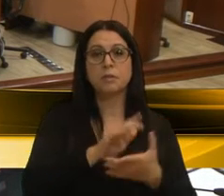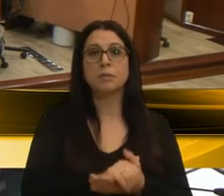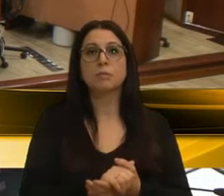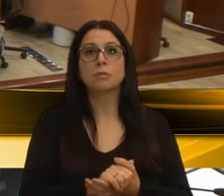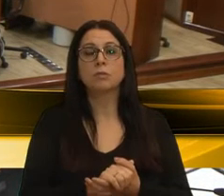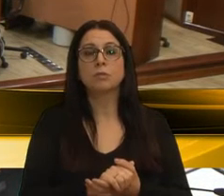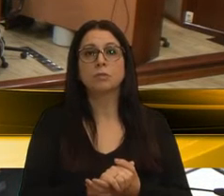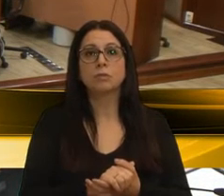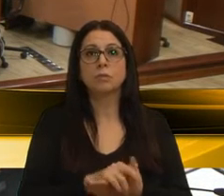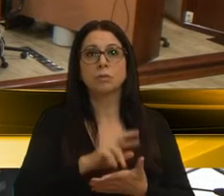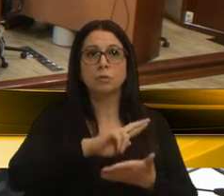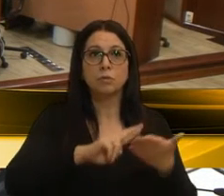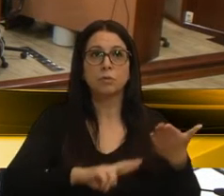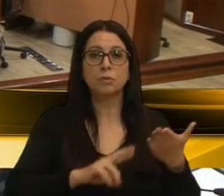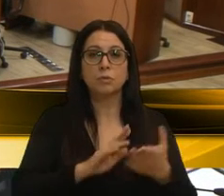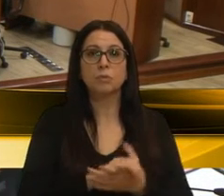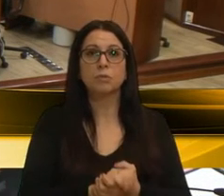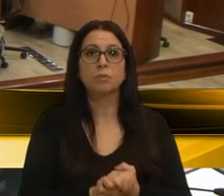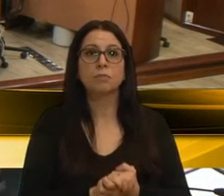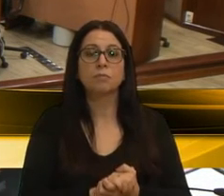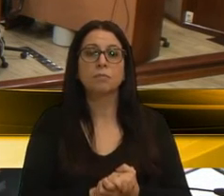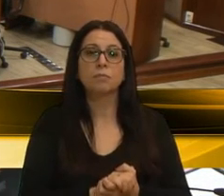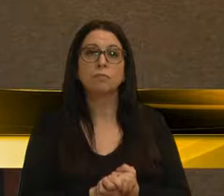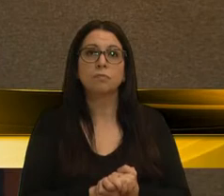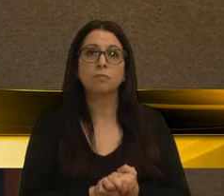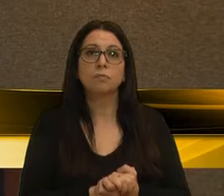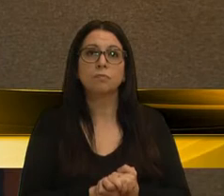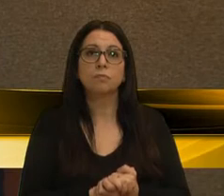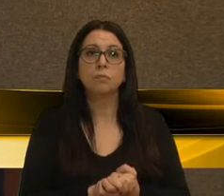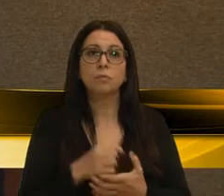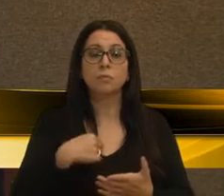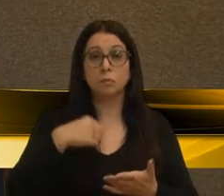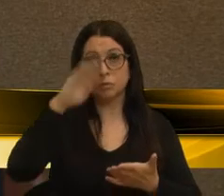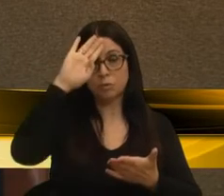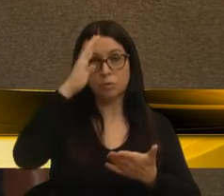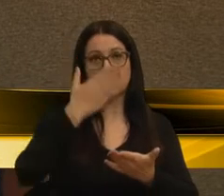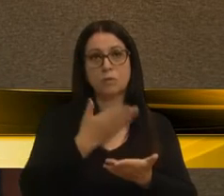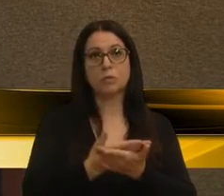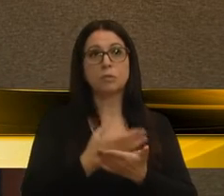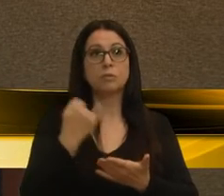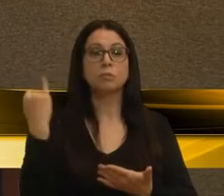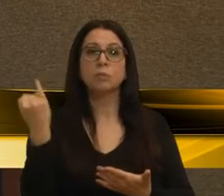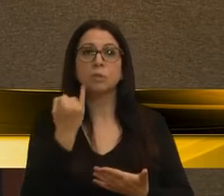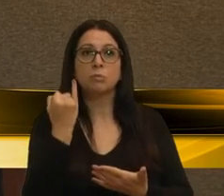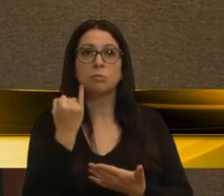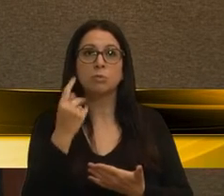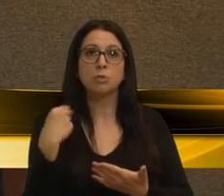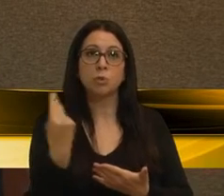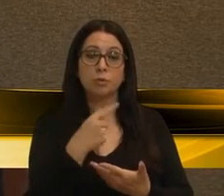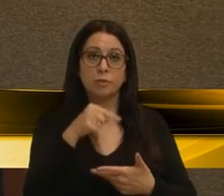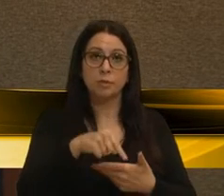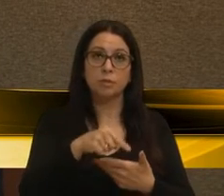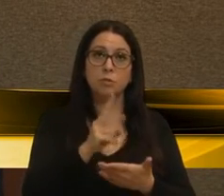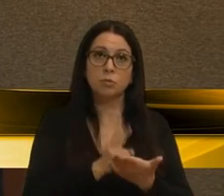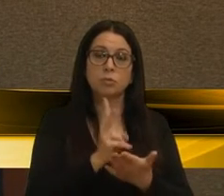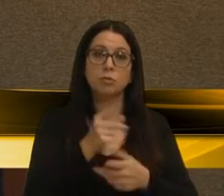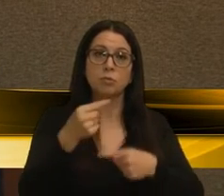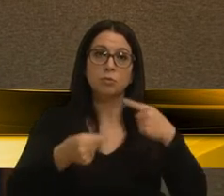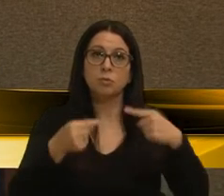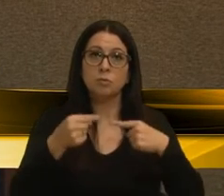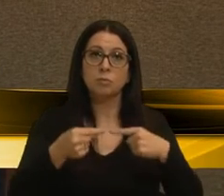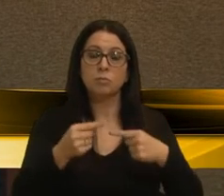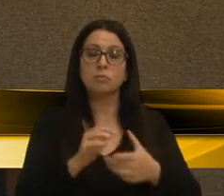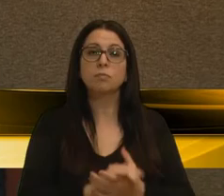relatório, mas eu acredito que é muito importante que nós aqui continuemos com